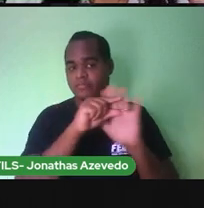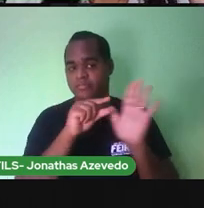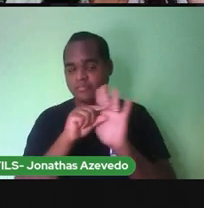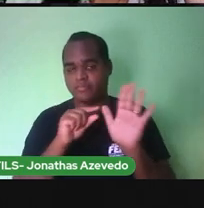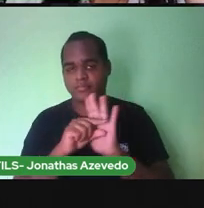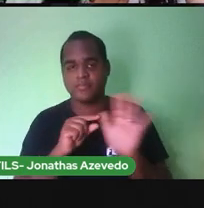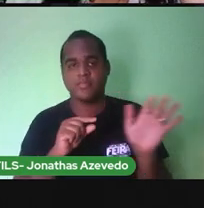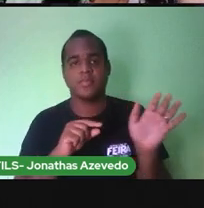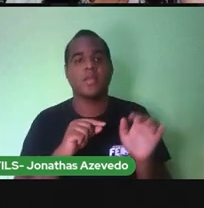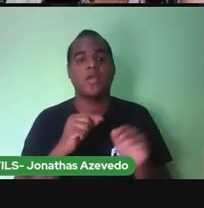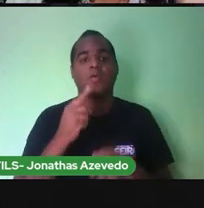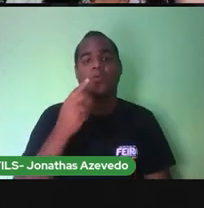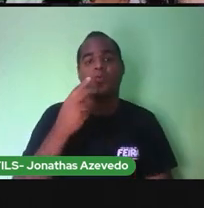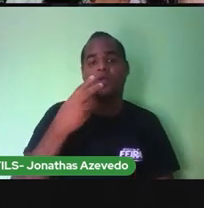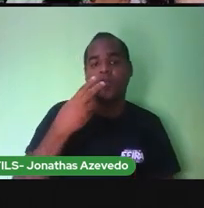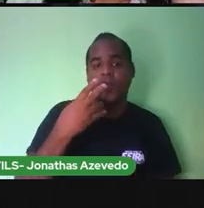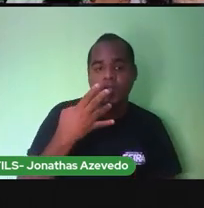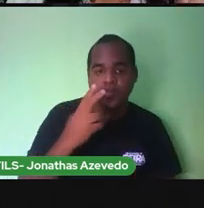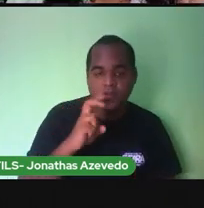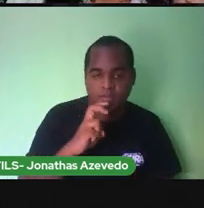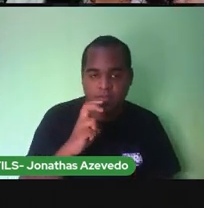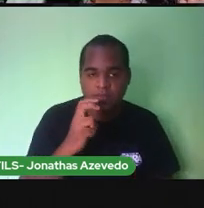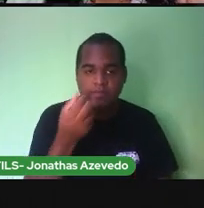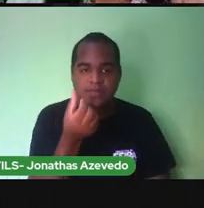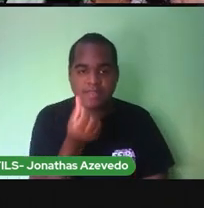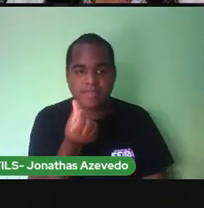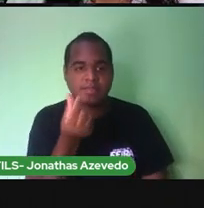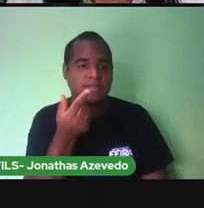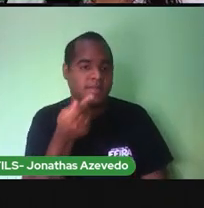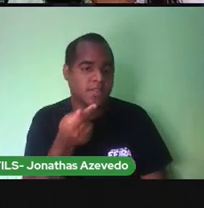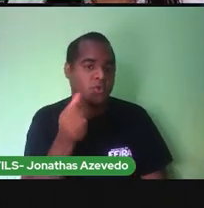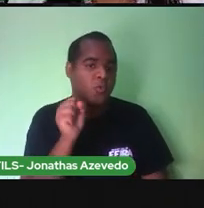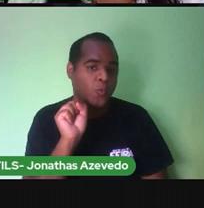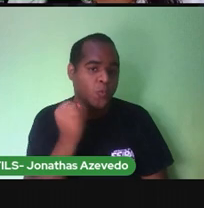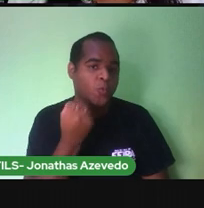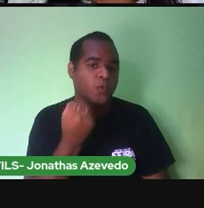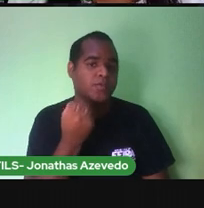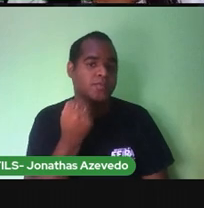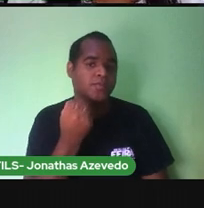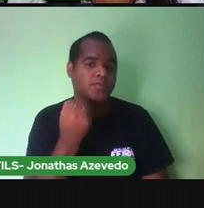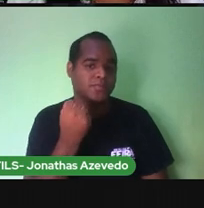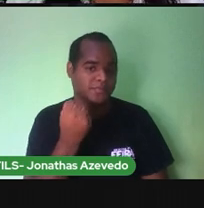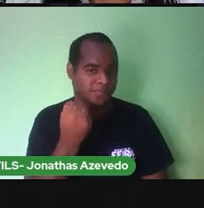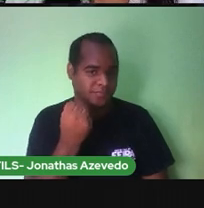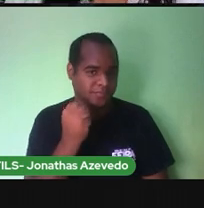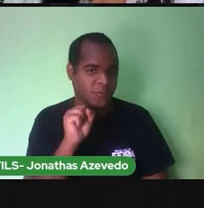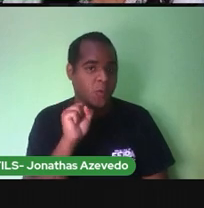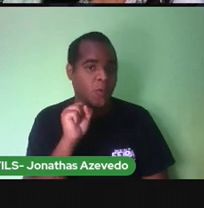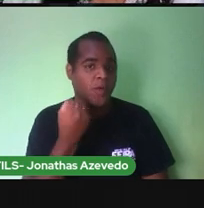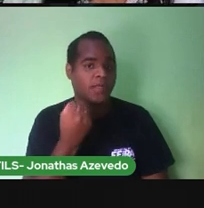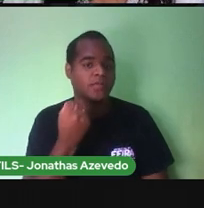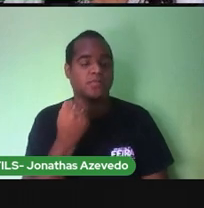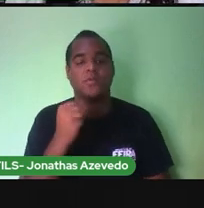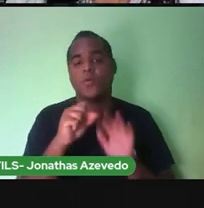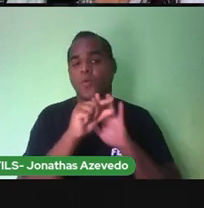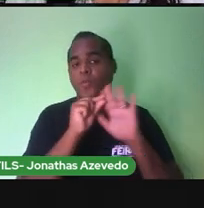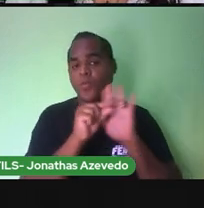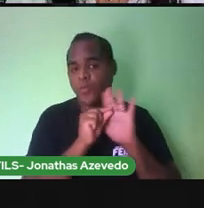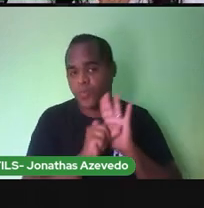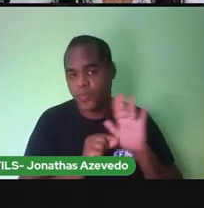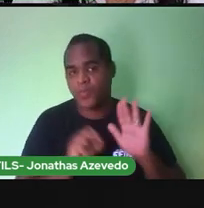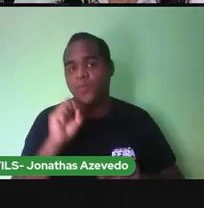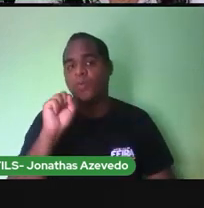Um, dois, três, quatro, cinco, seis, sete Oito Oito versos